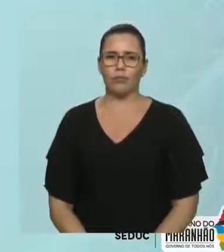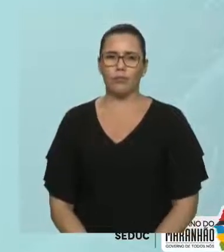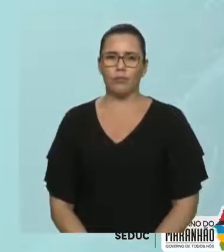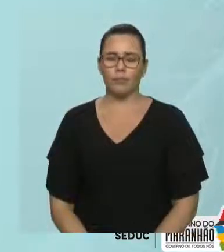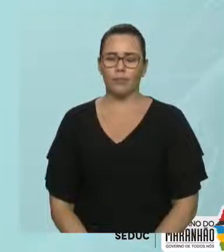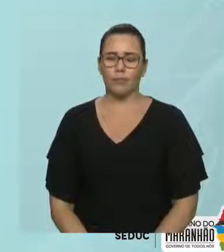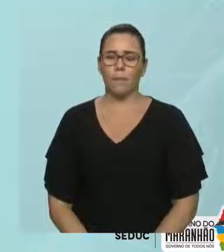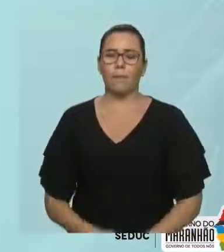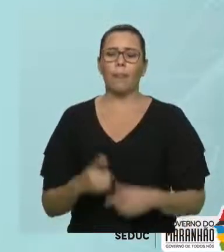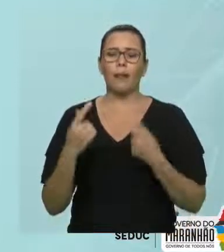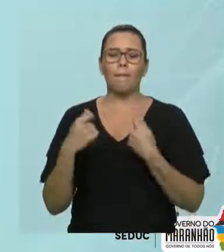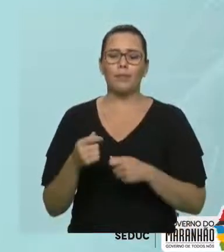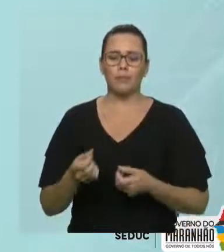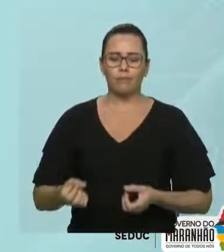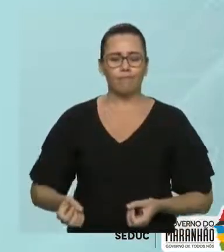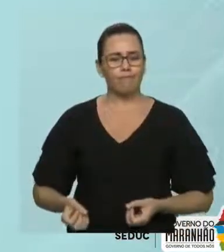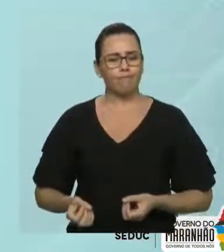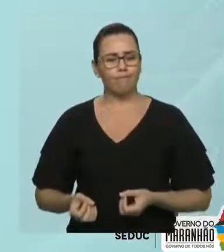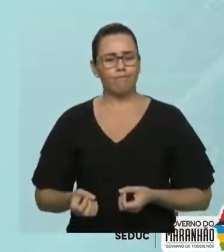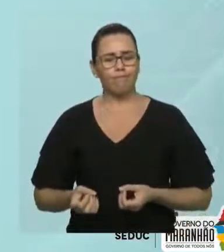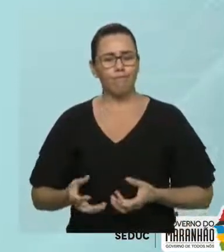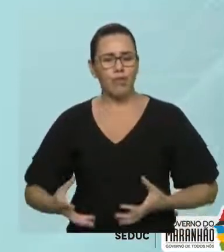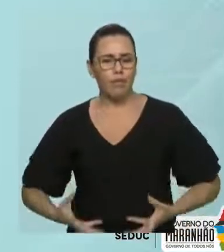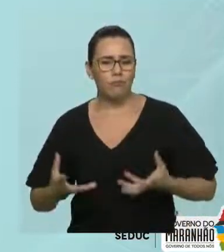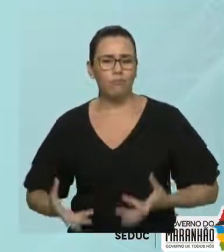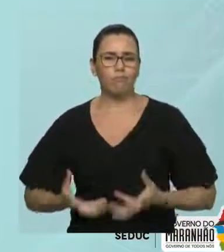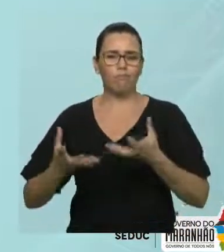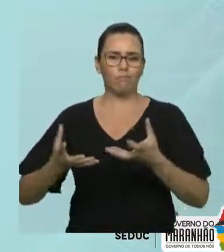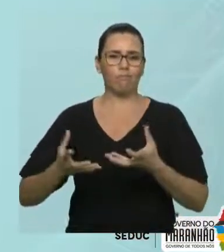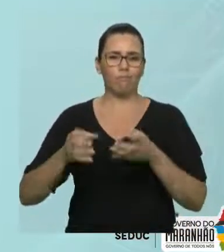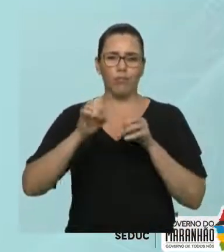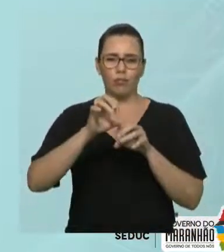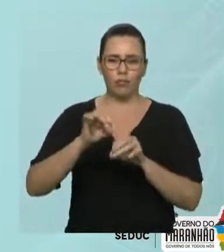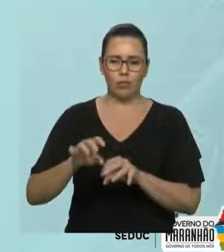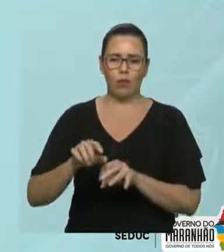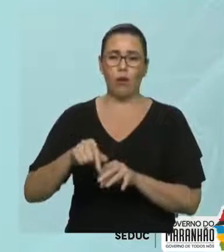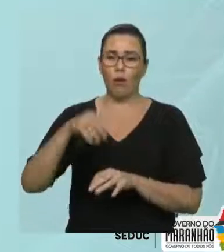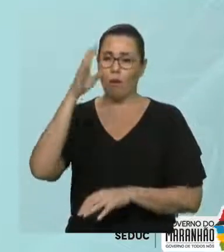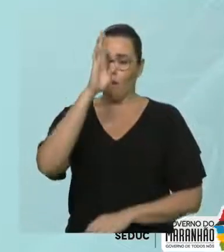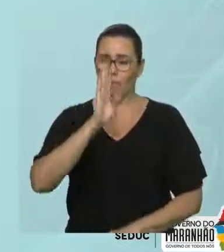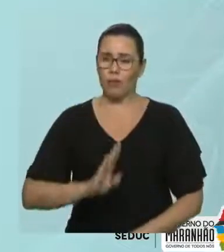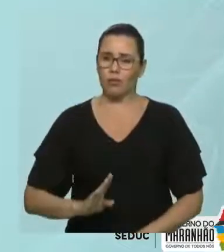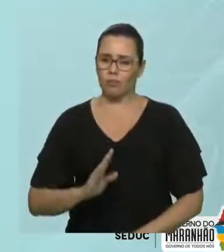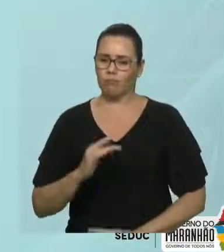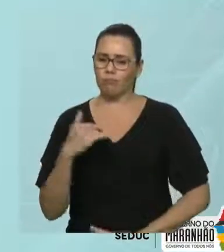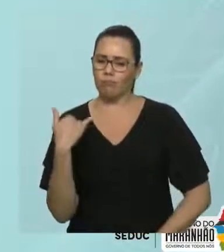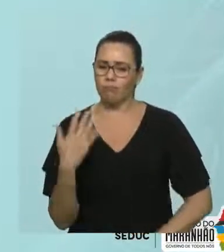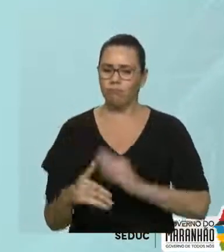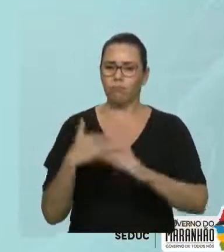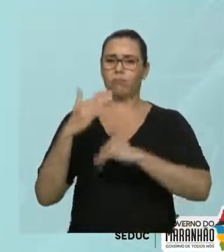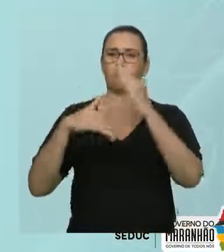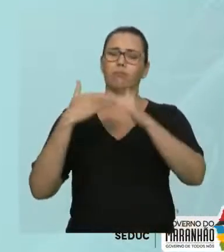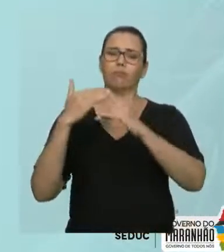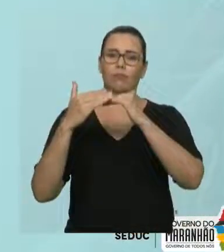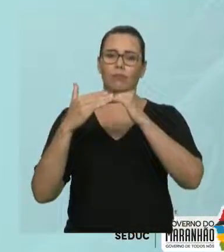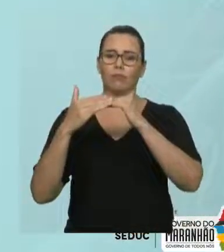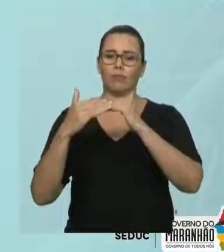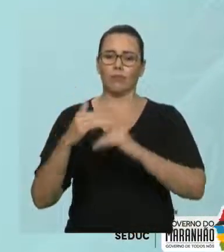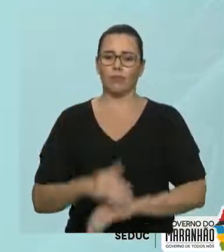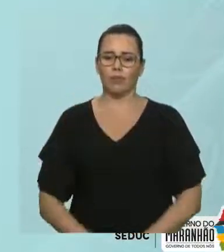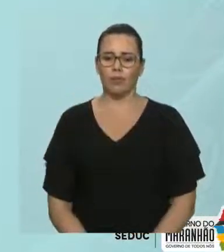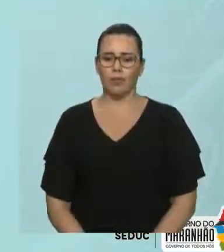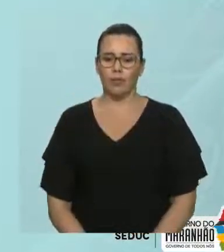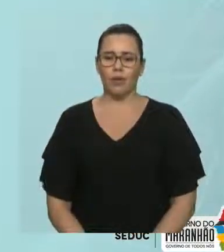preciso investir na educação para que o país alcance o desenvolvimento, né? E aí, reforçando a importância da educação.